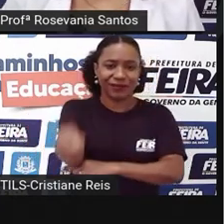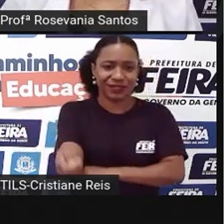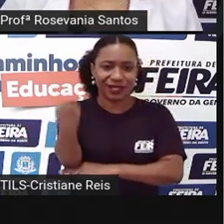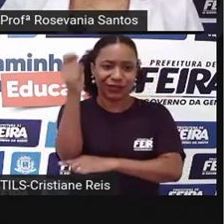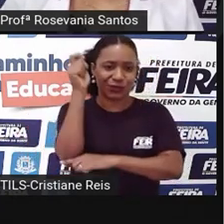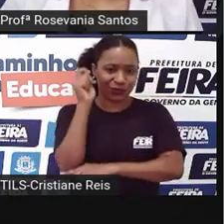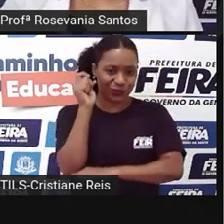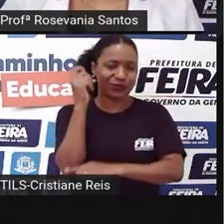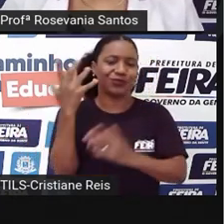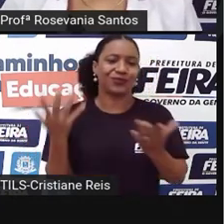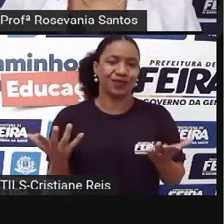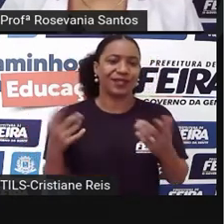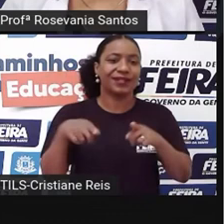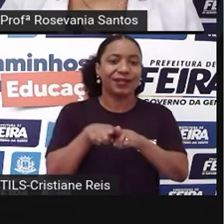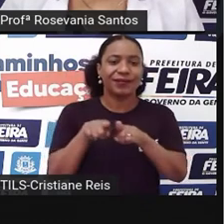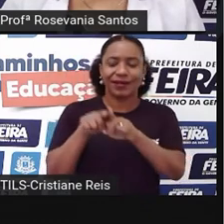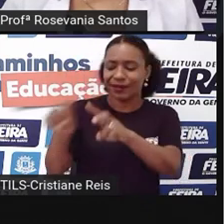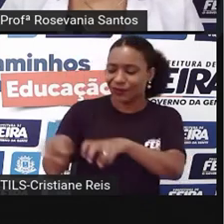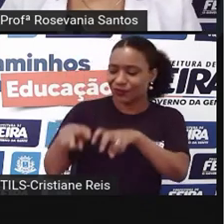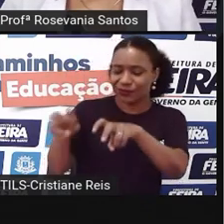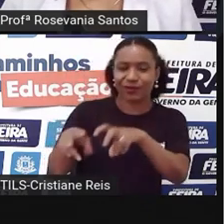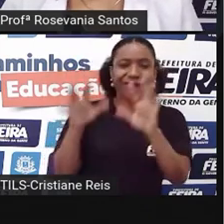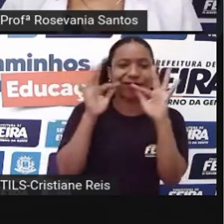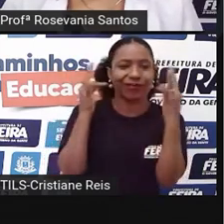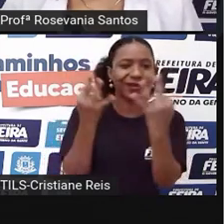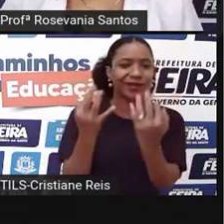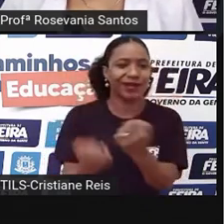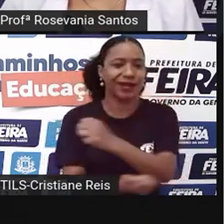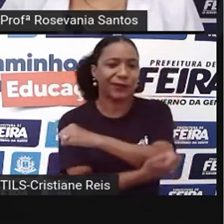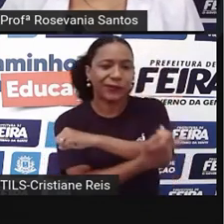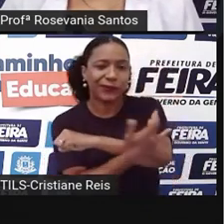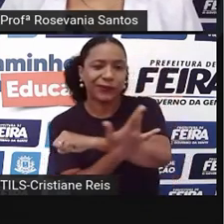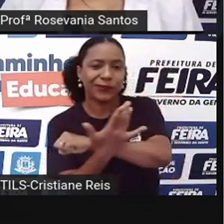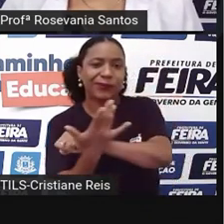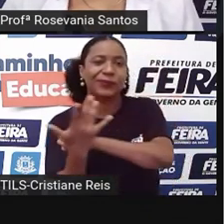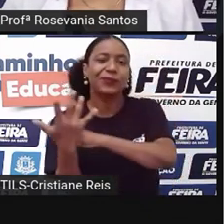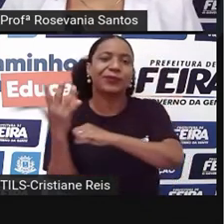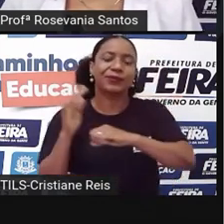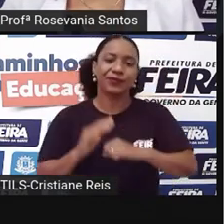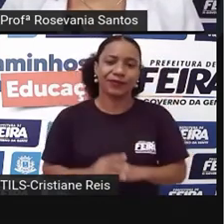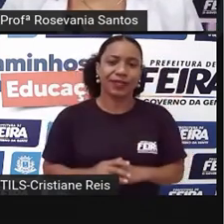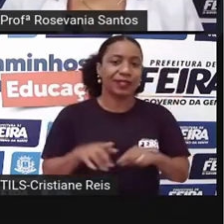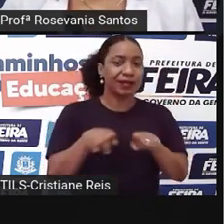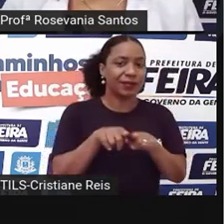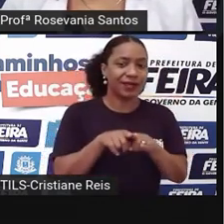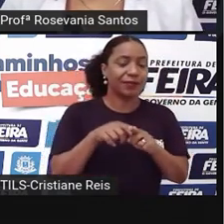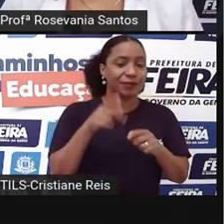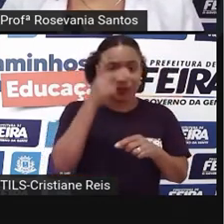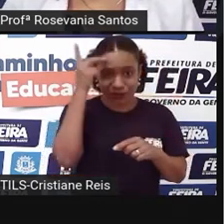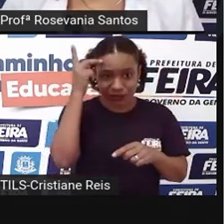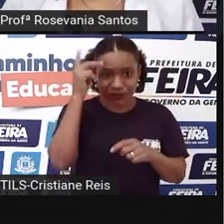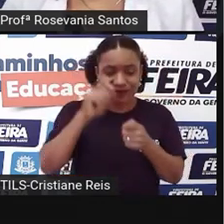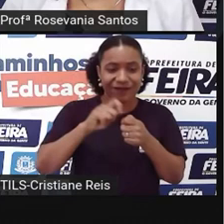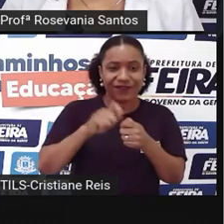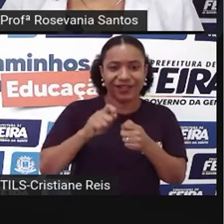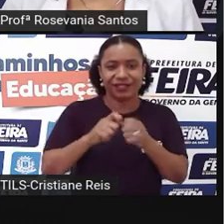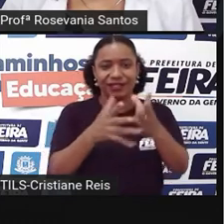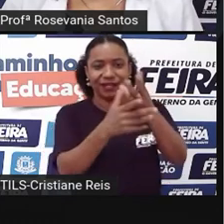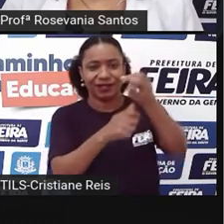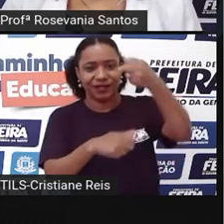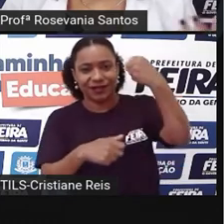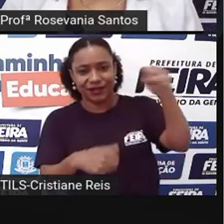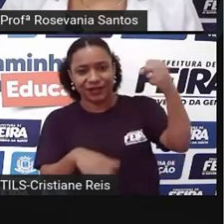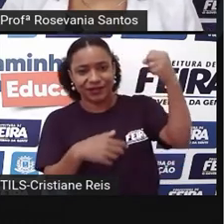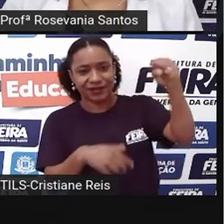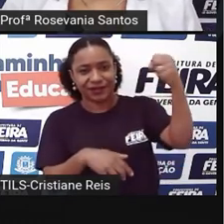agricultores familiares, né, que são aqueles pequenos agricultores, o piaçabeiros, né, que o pessoal tira a piaçaba, os